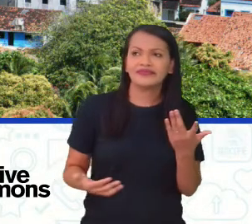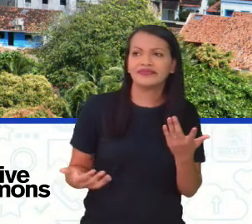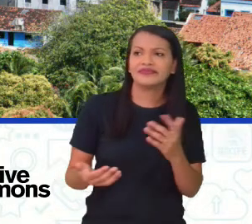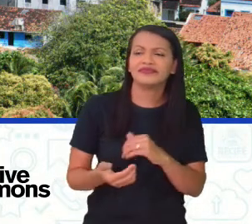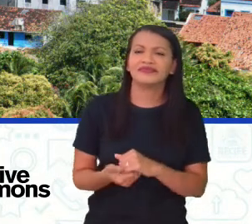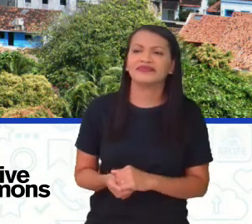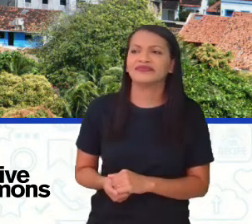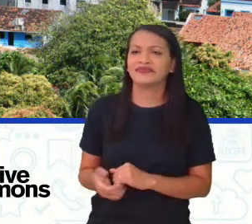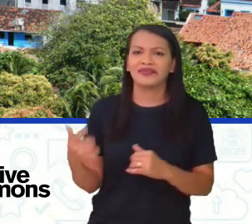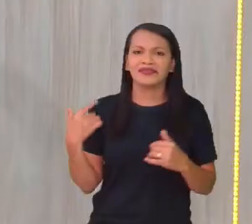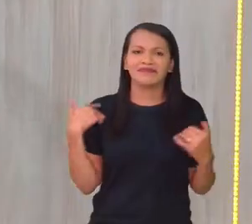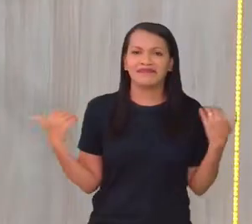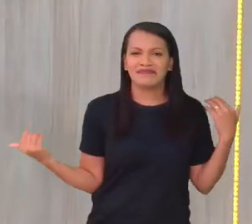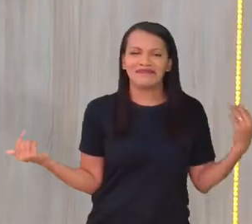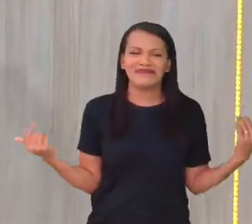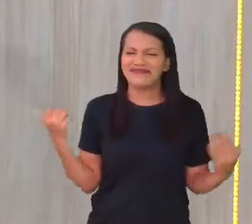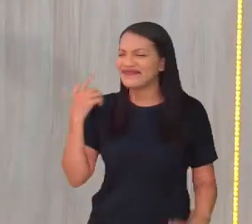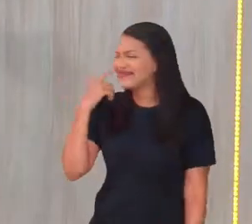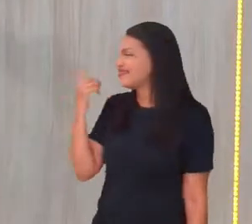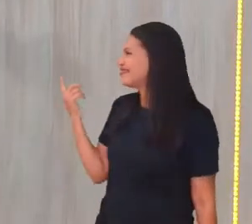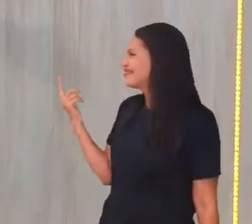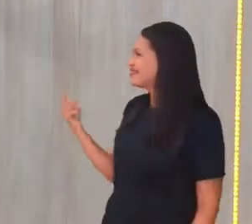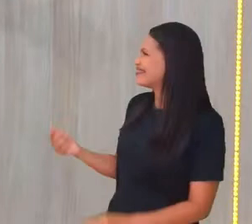O ombrinho do professor Gilson.